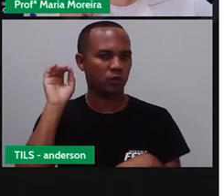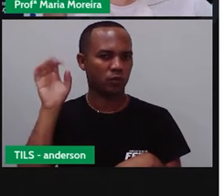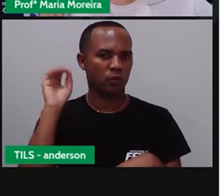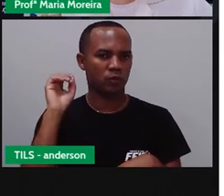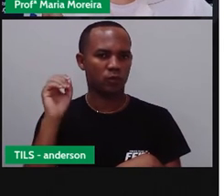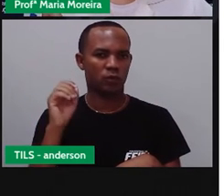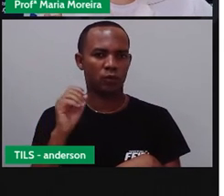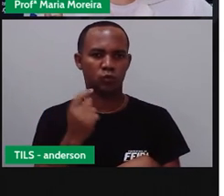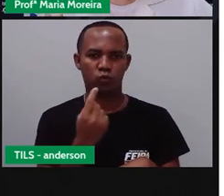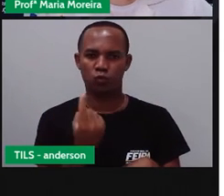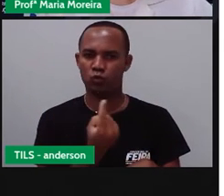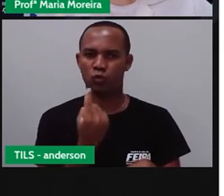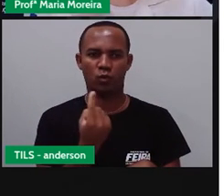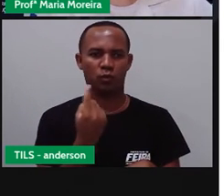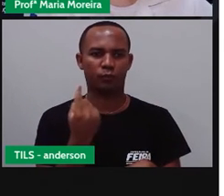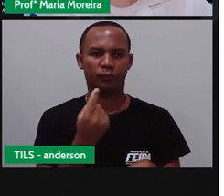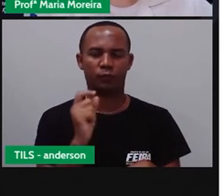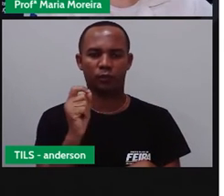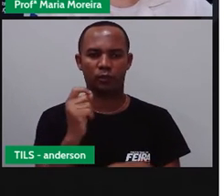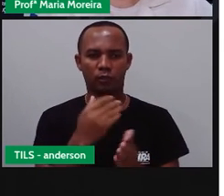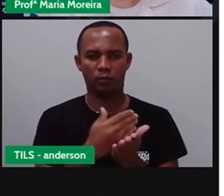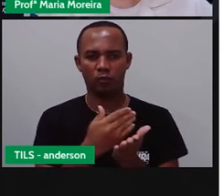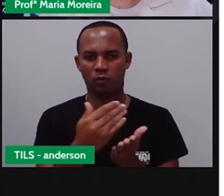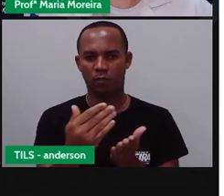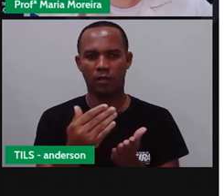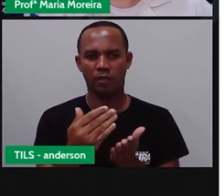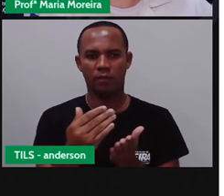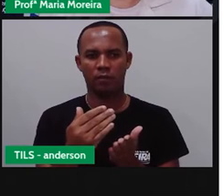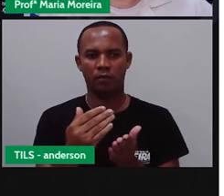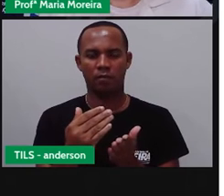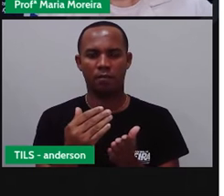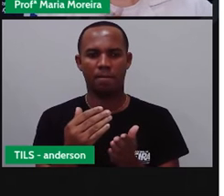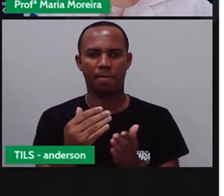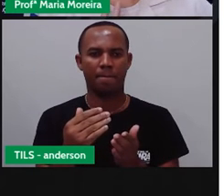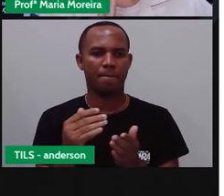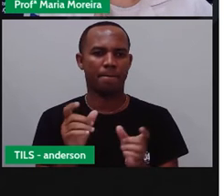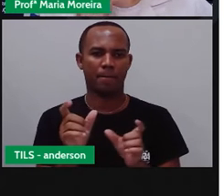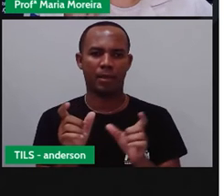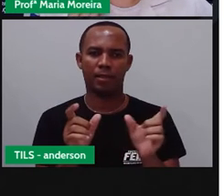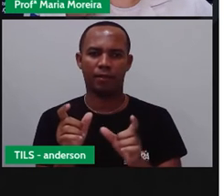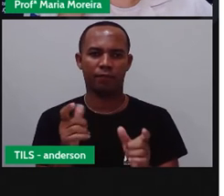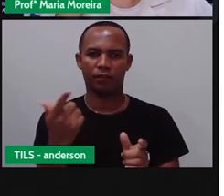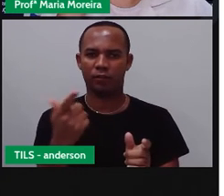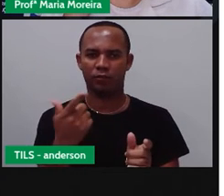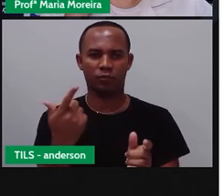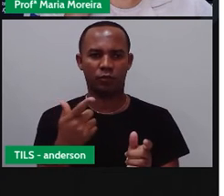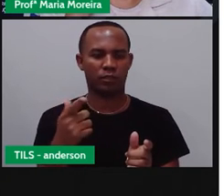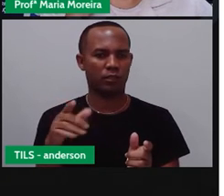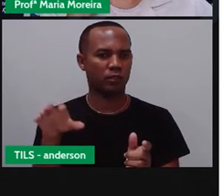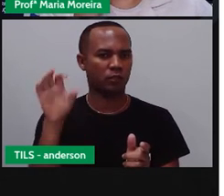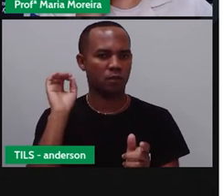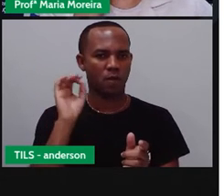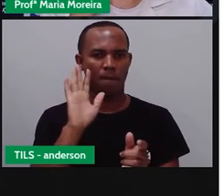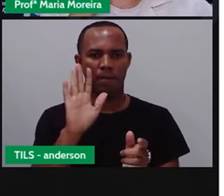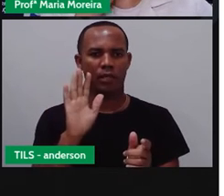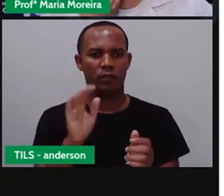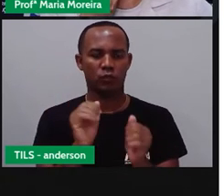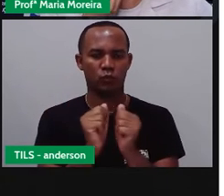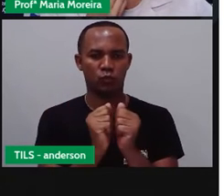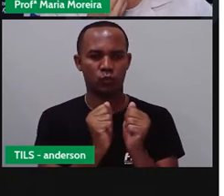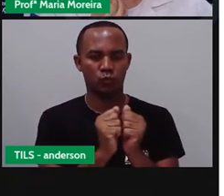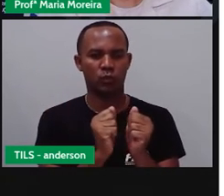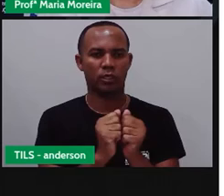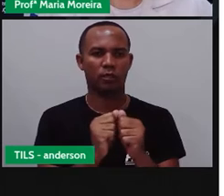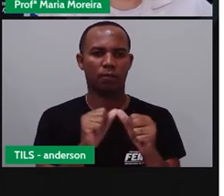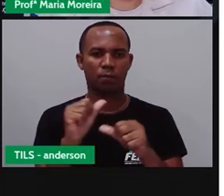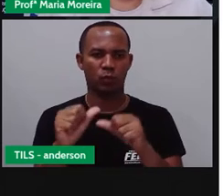Ele sozinho, né, no início da palavra, ele não tem som. Mas quando ele se junta com essas três possibilidades, ele muda